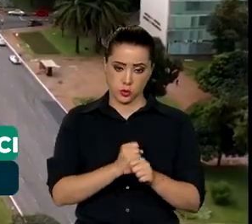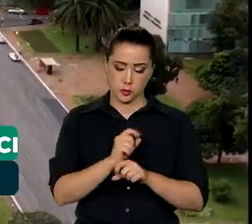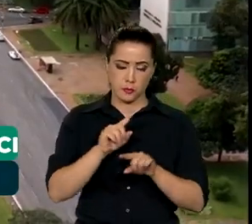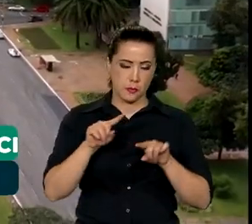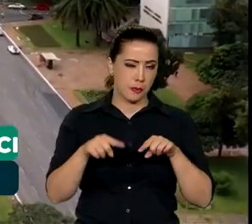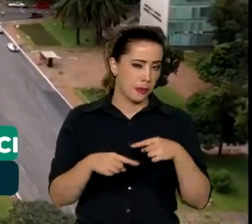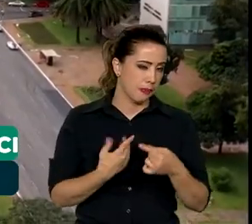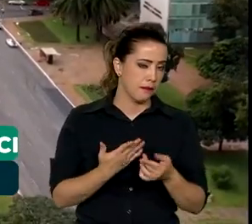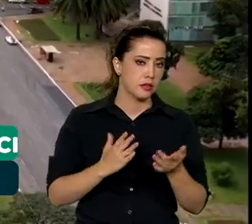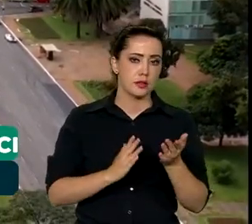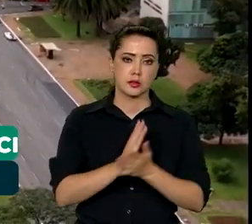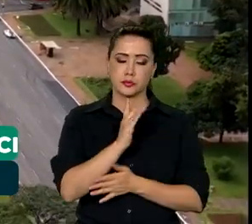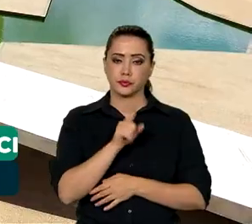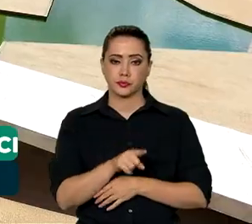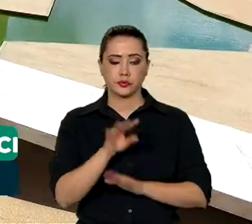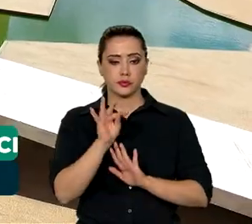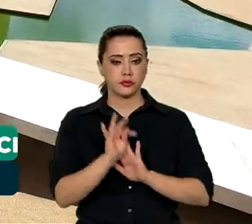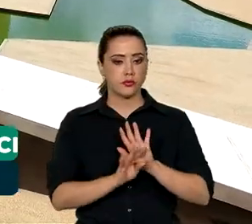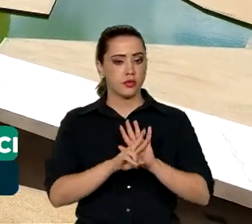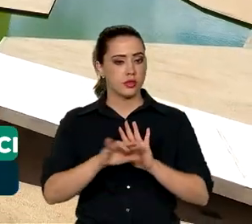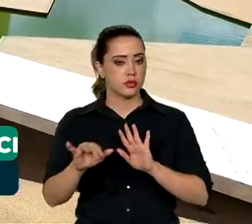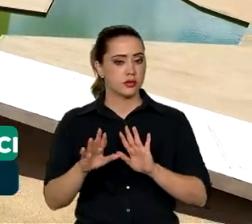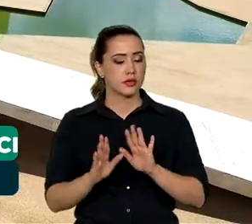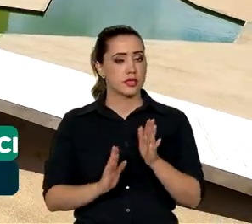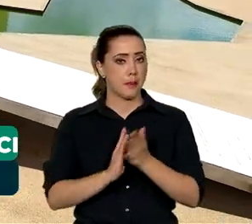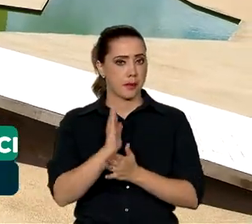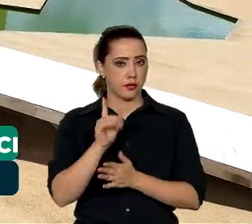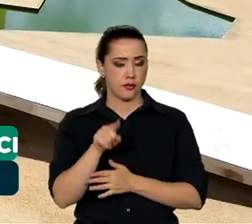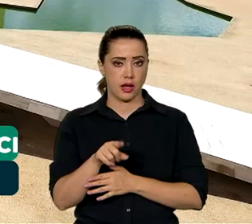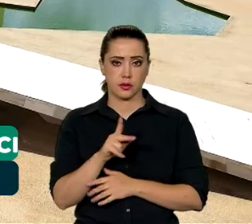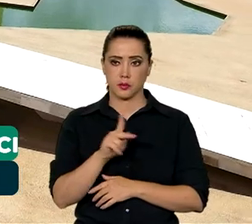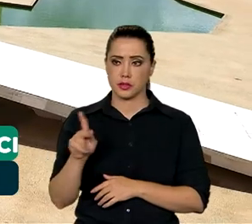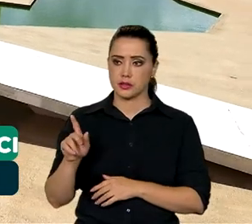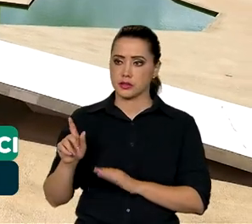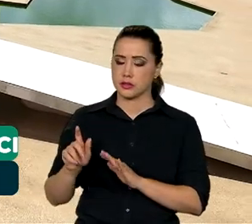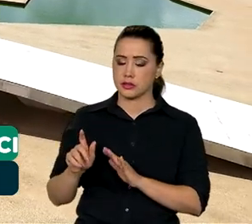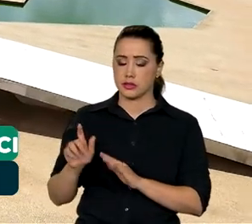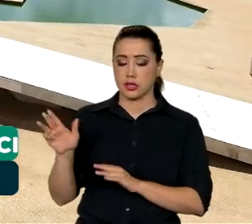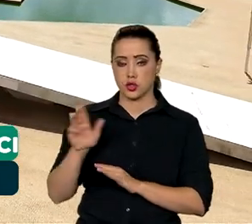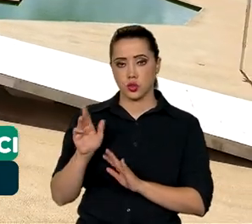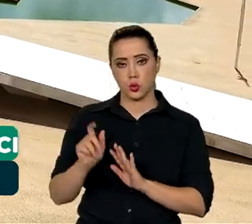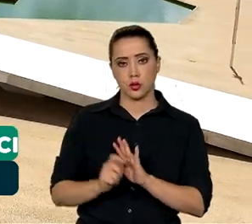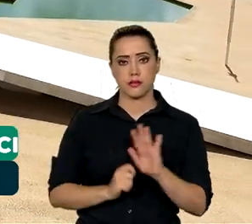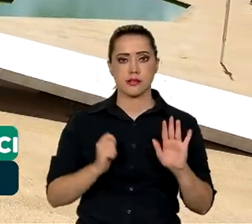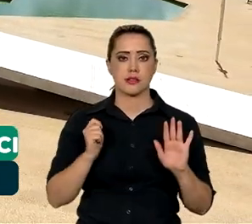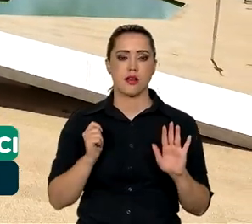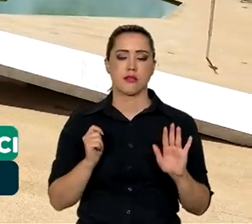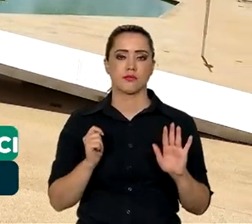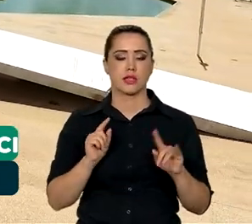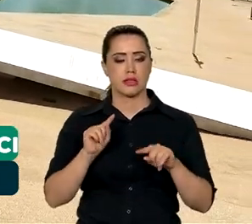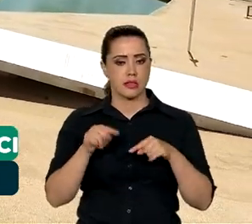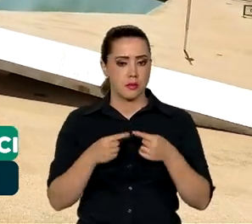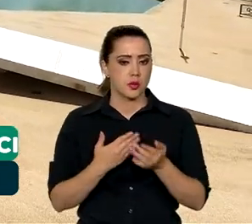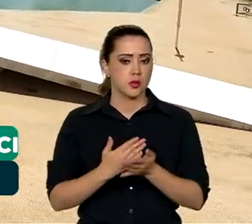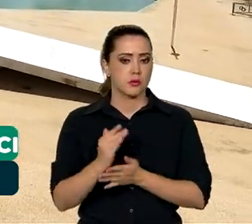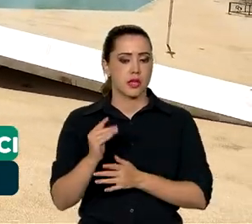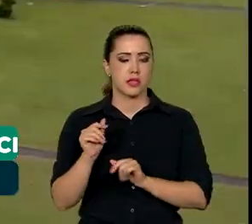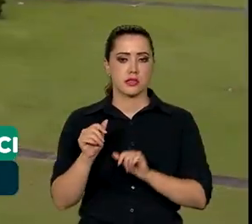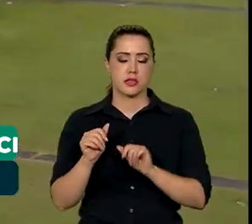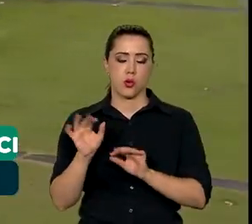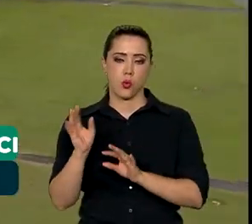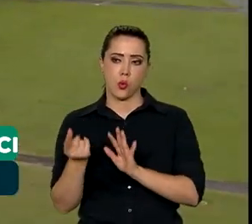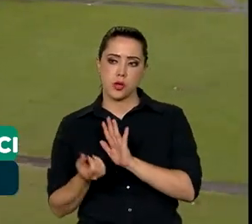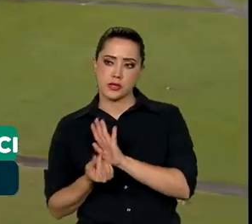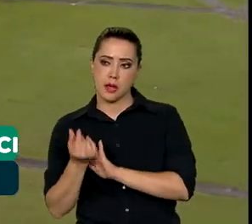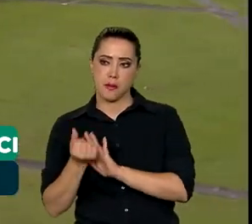Depois de ser aprovado, o texto seguirá para a sanção do presidente Lula. Em vigor, vai direcionar os orçamentos